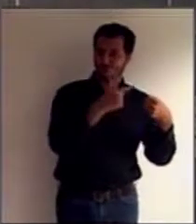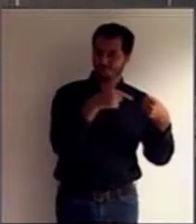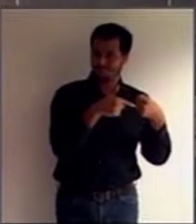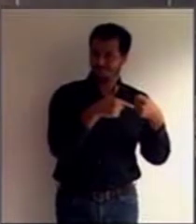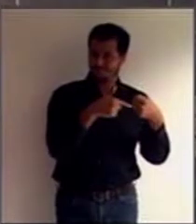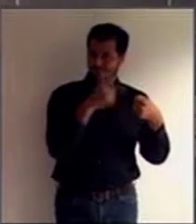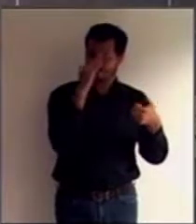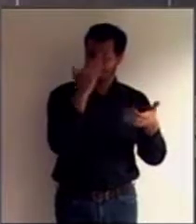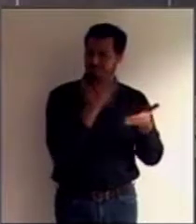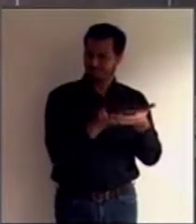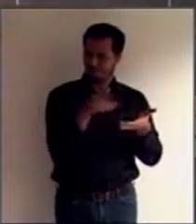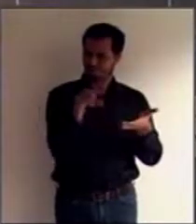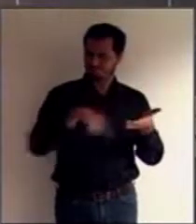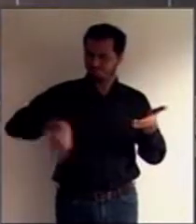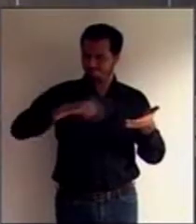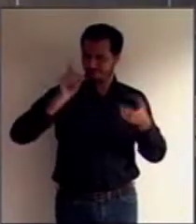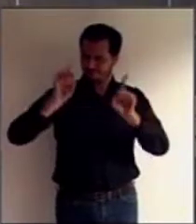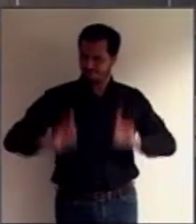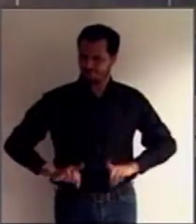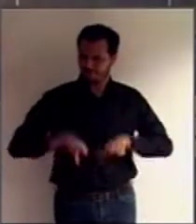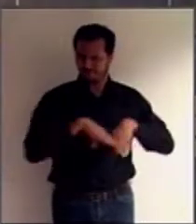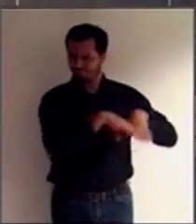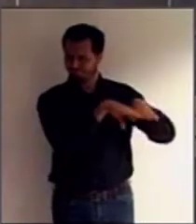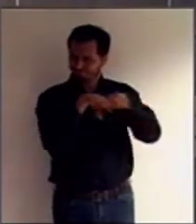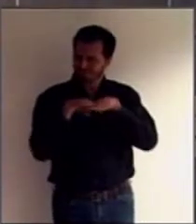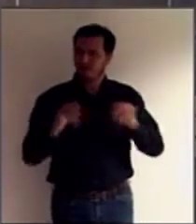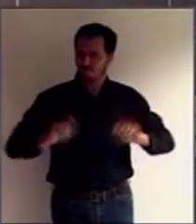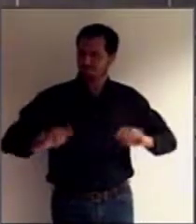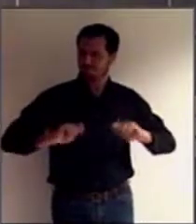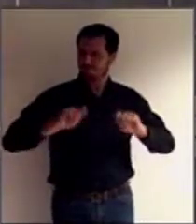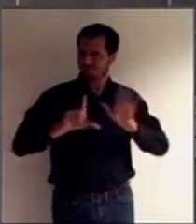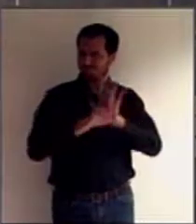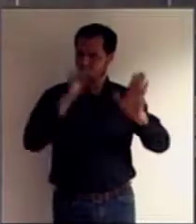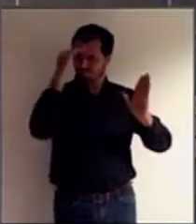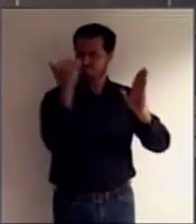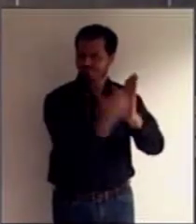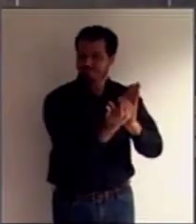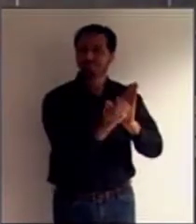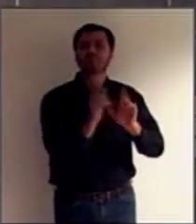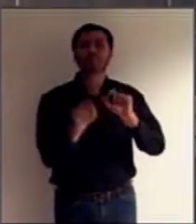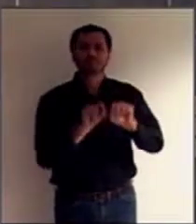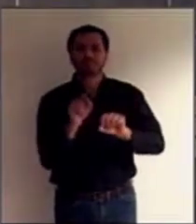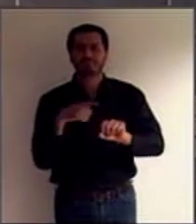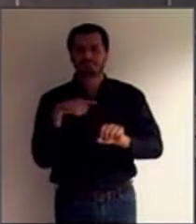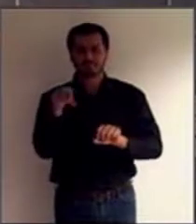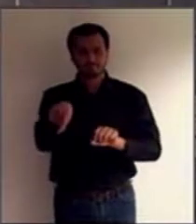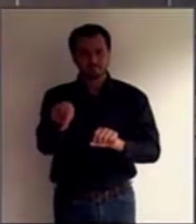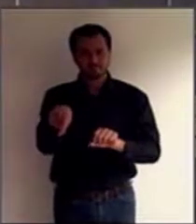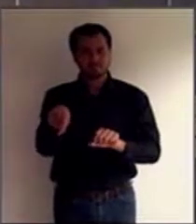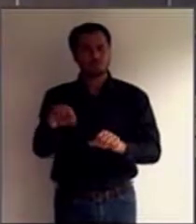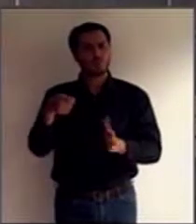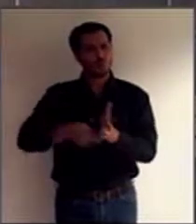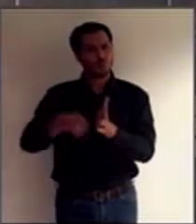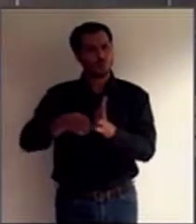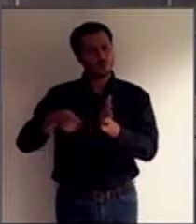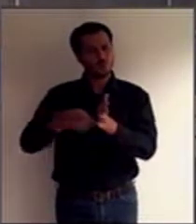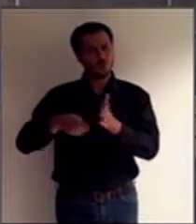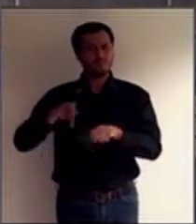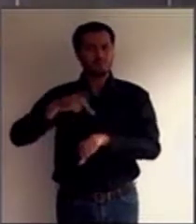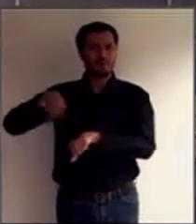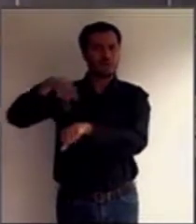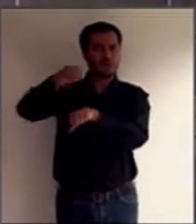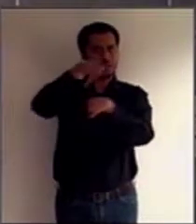reconhecimento da capacidade legal ou civil da pessoa com deficiência, que determina aos estados que